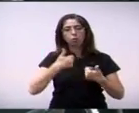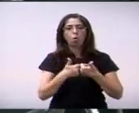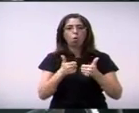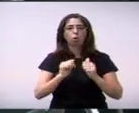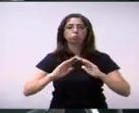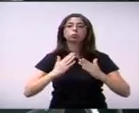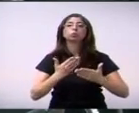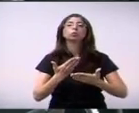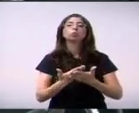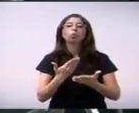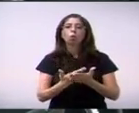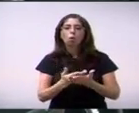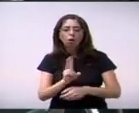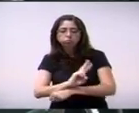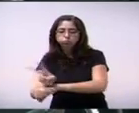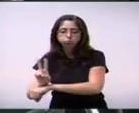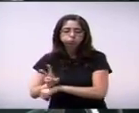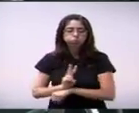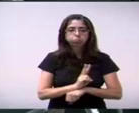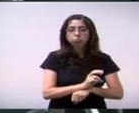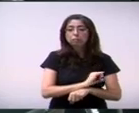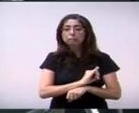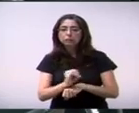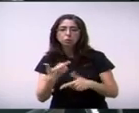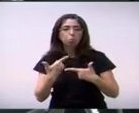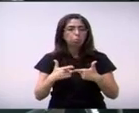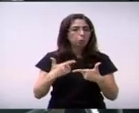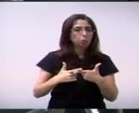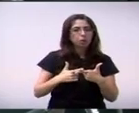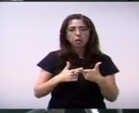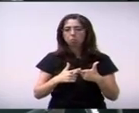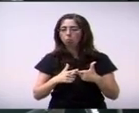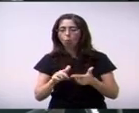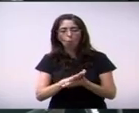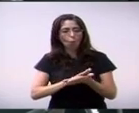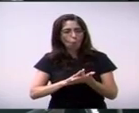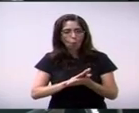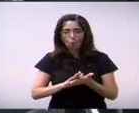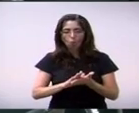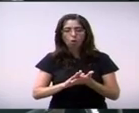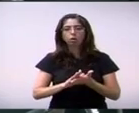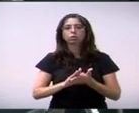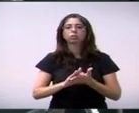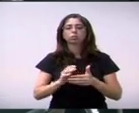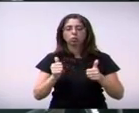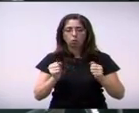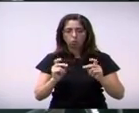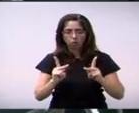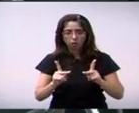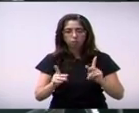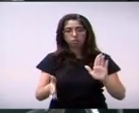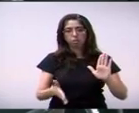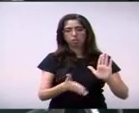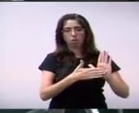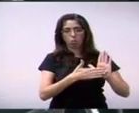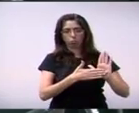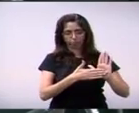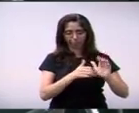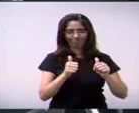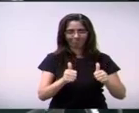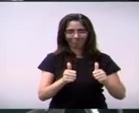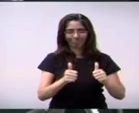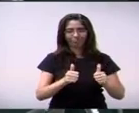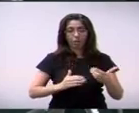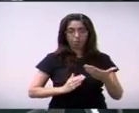inspeção, especialmente dos ônibus escolares. 225 do